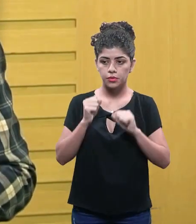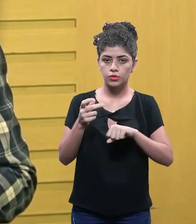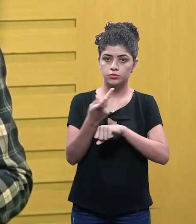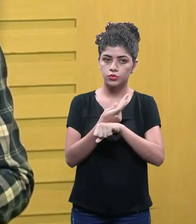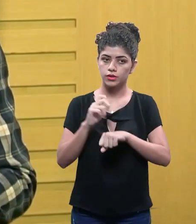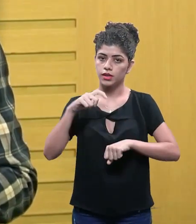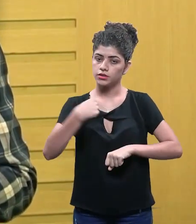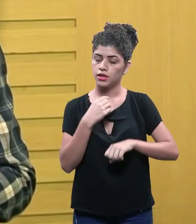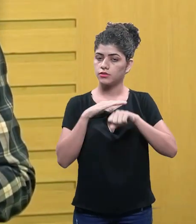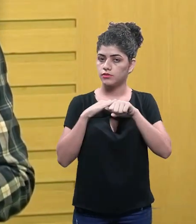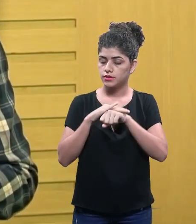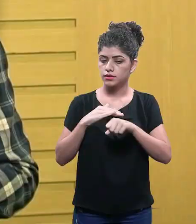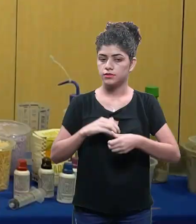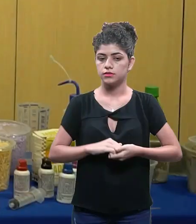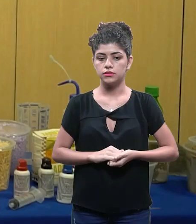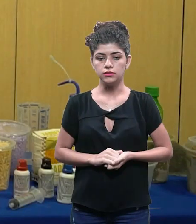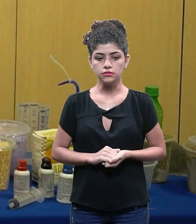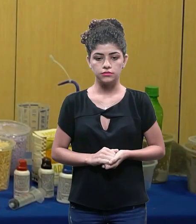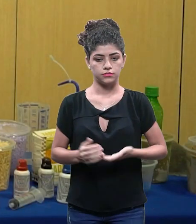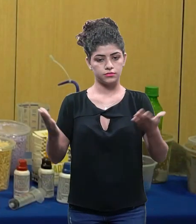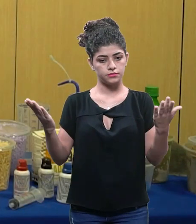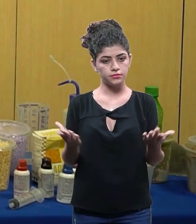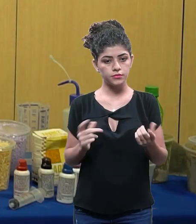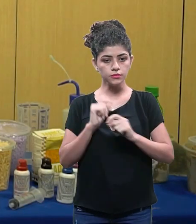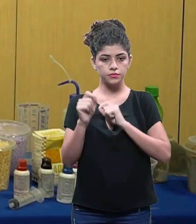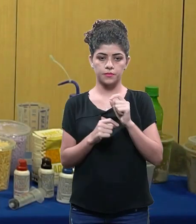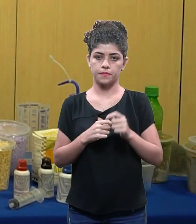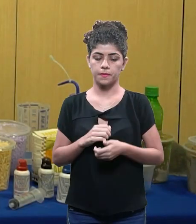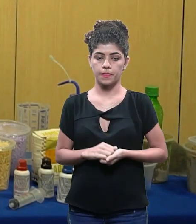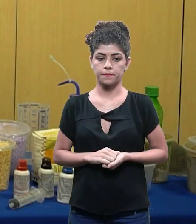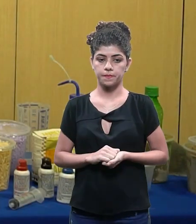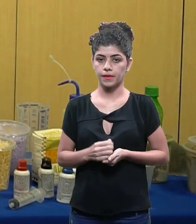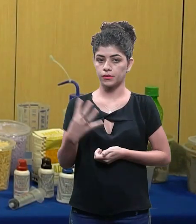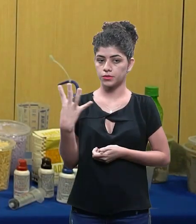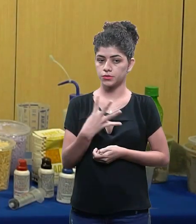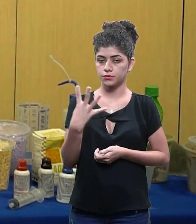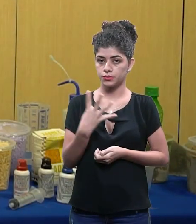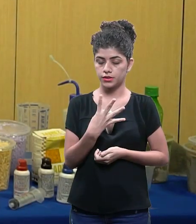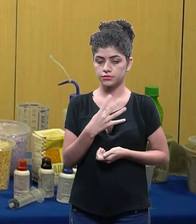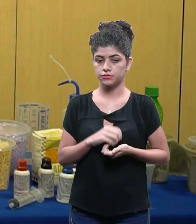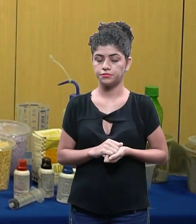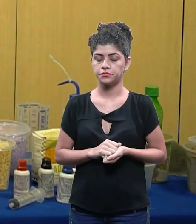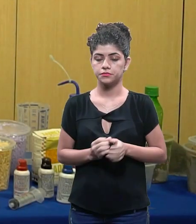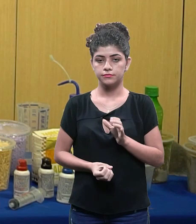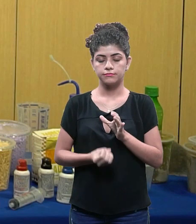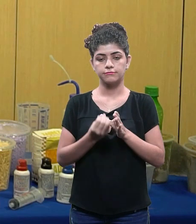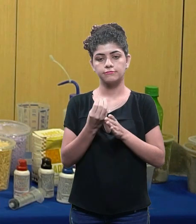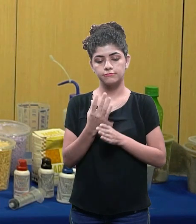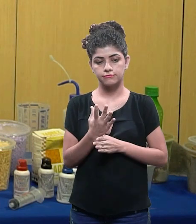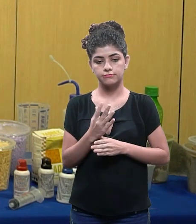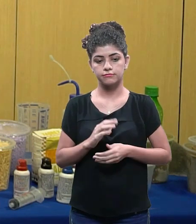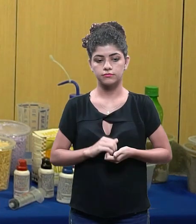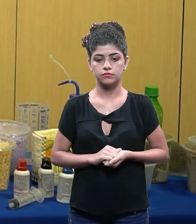disponível no fórum ou por e-mail. Olá pessoal, vamos para o nosso último módulo, que é o módulo 4, sobre a produção dos produtos